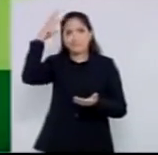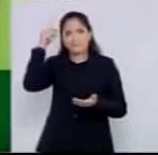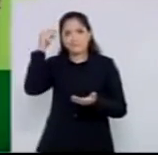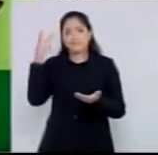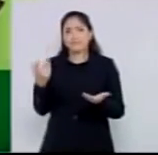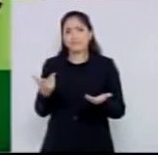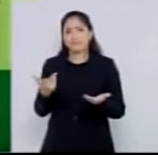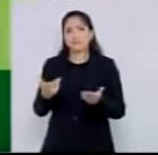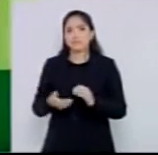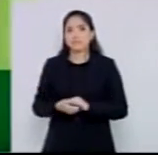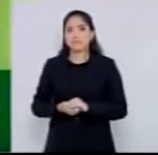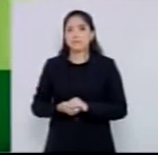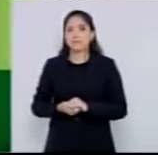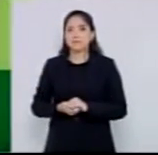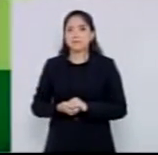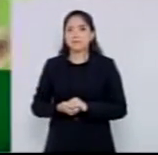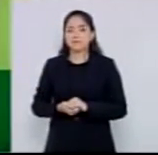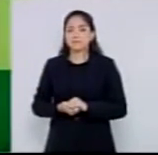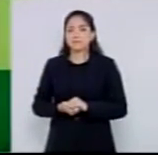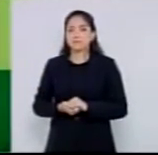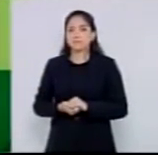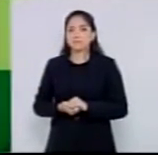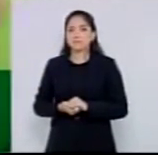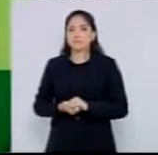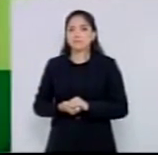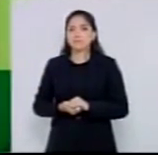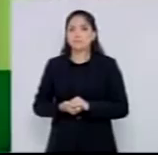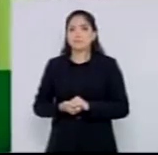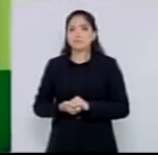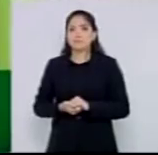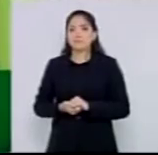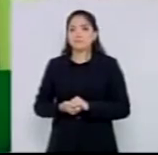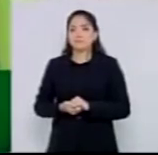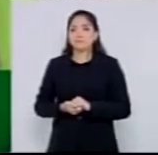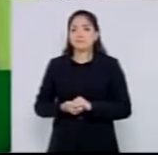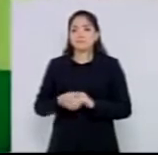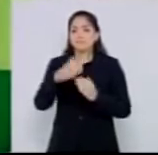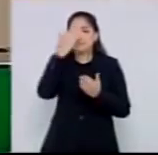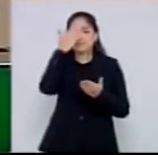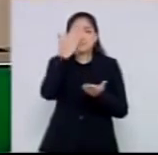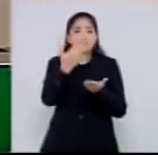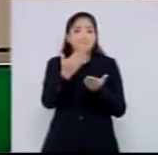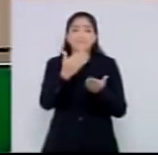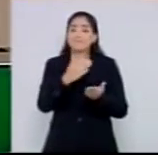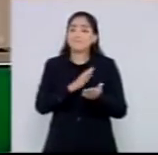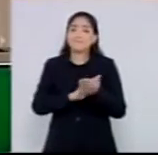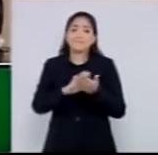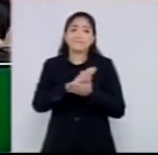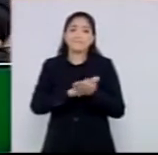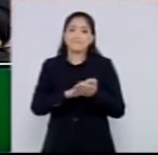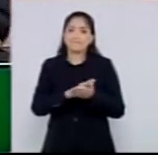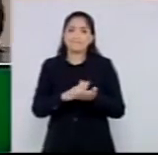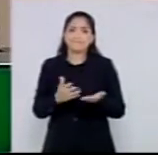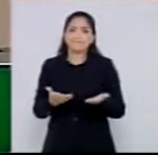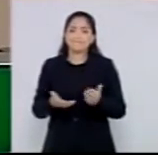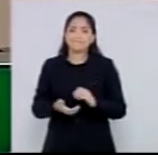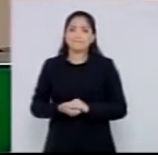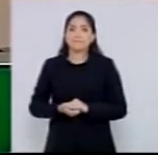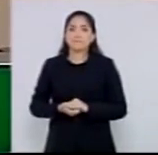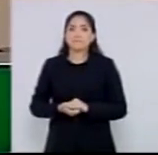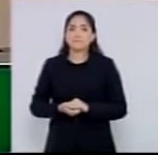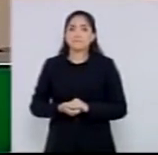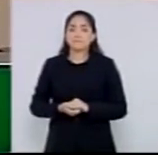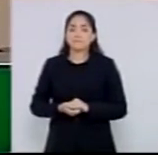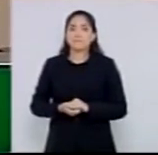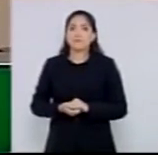isso, muito obrigado, senhor presidente, a parte do deputado, claro, a parte do deputado, deputado, estava conversando com a deputada